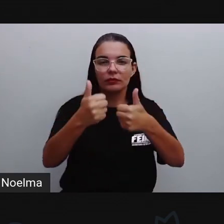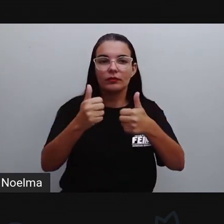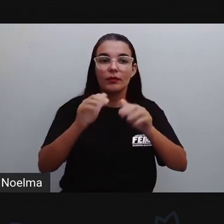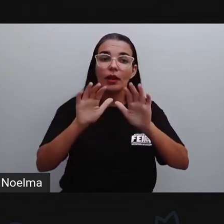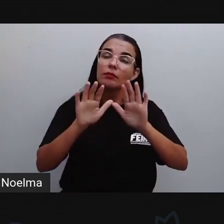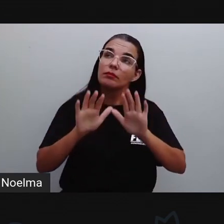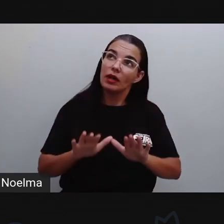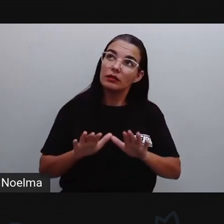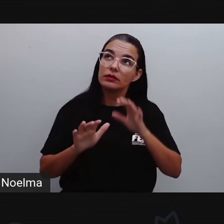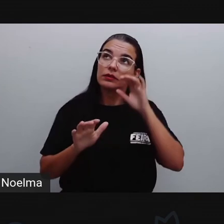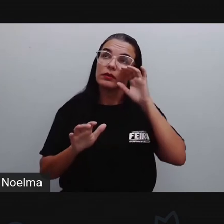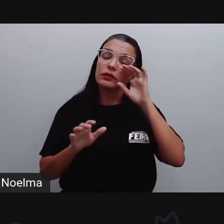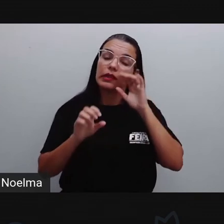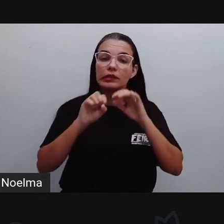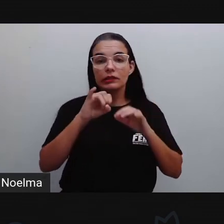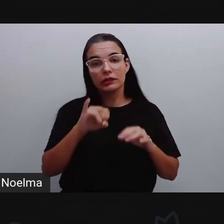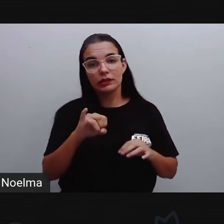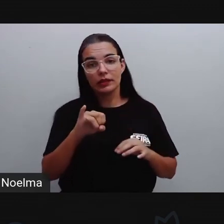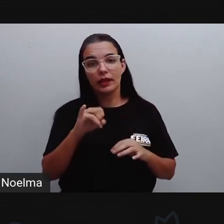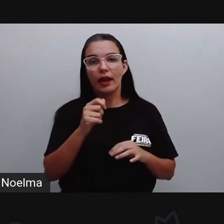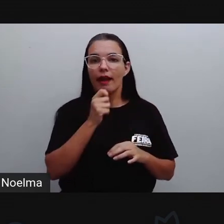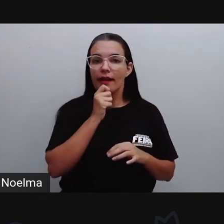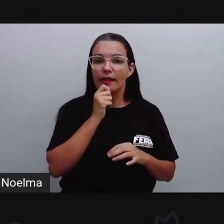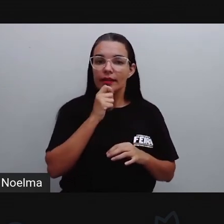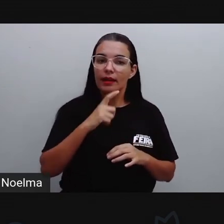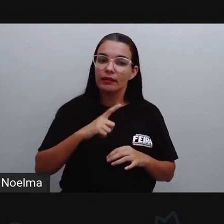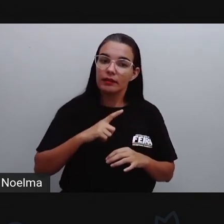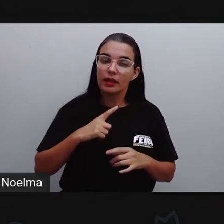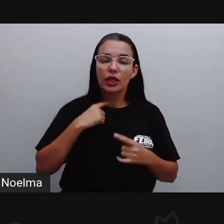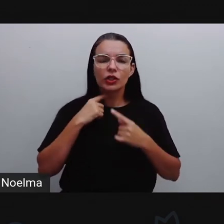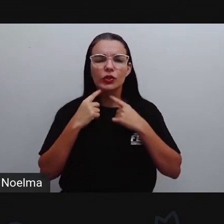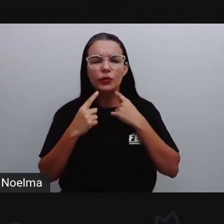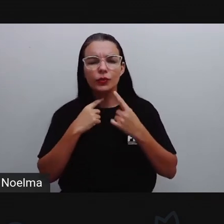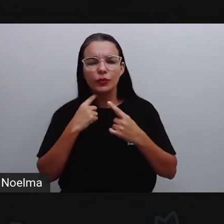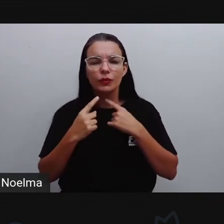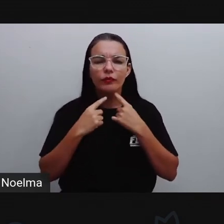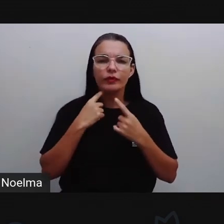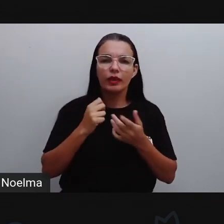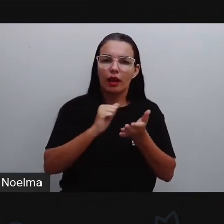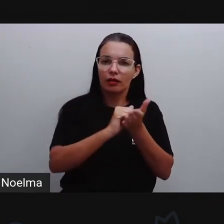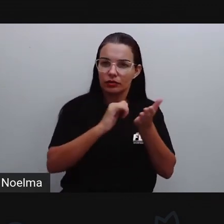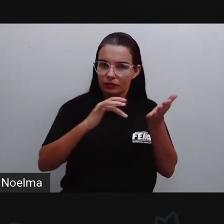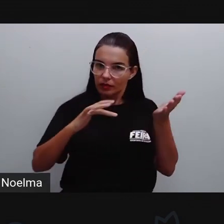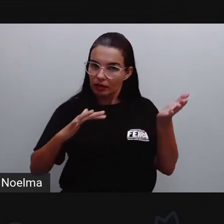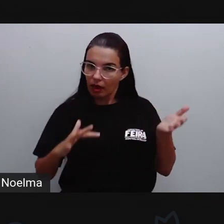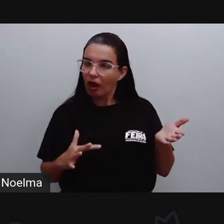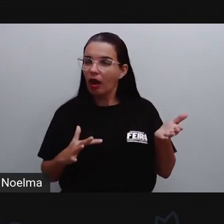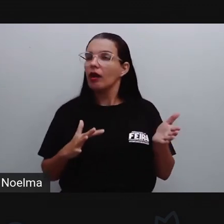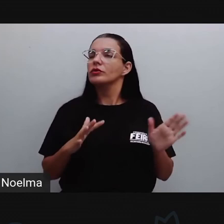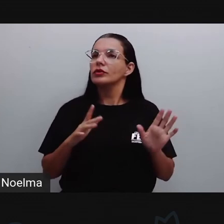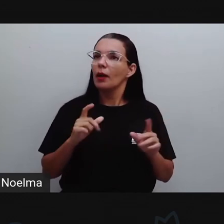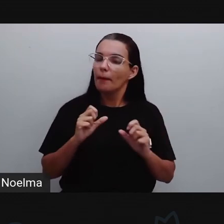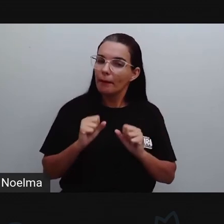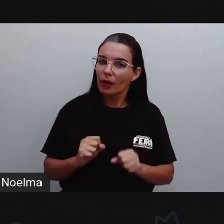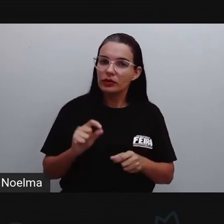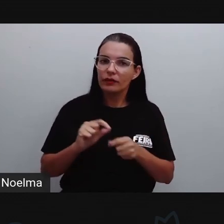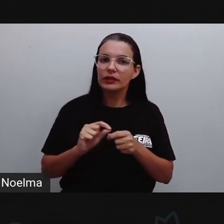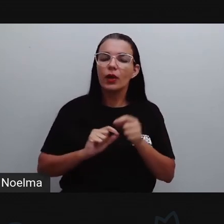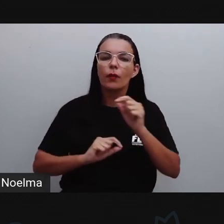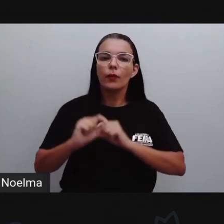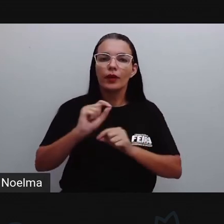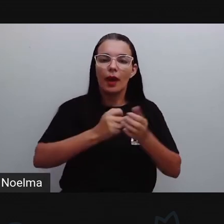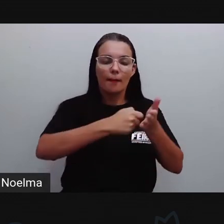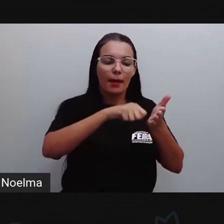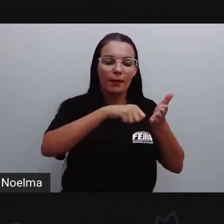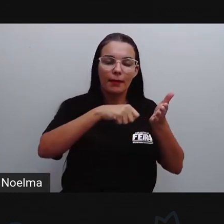se mesmo assim, vocês tiverem dúvida ainda em relação à atividade de vocês, façam uma observação no